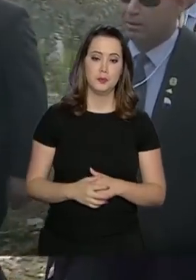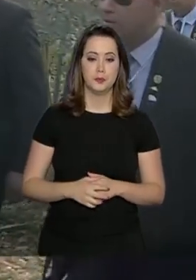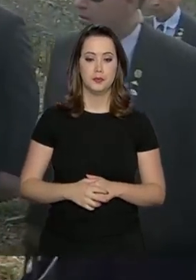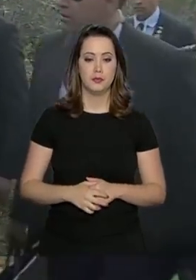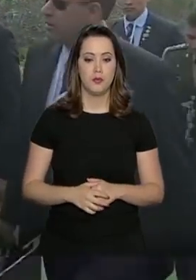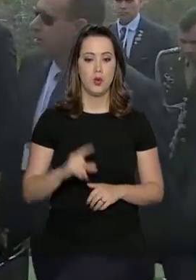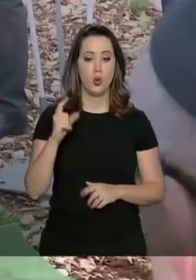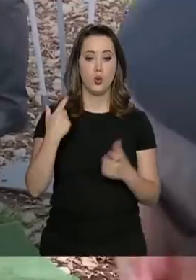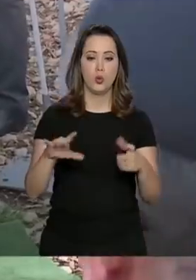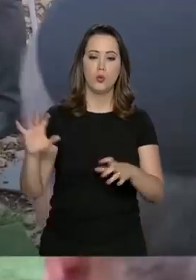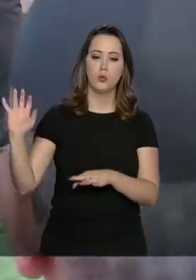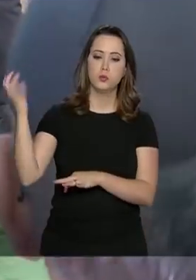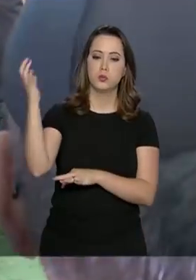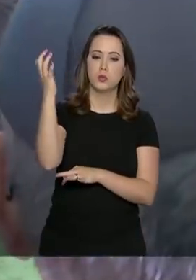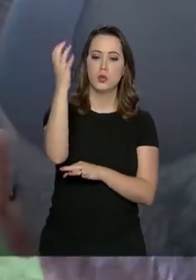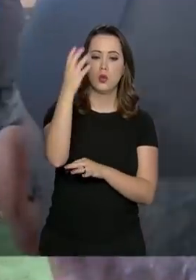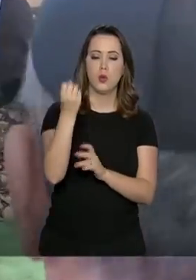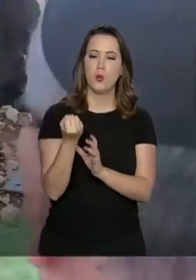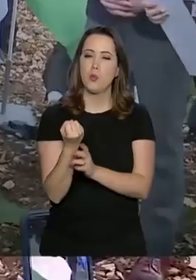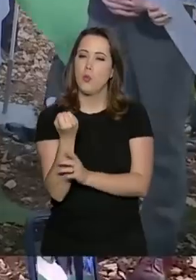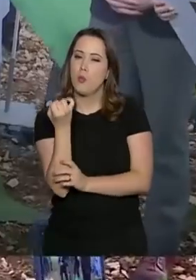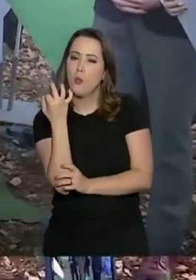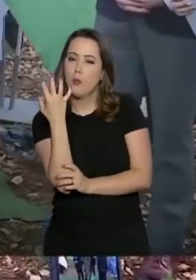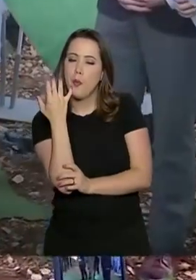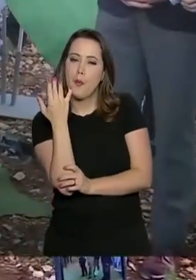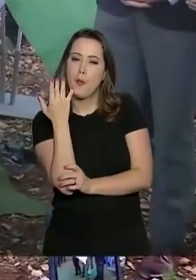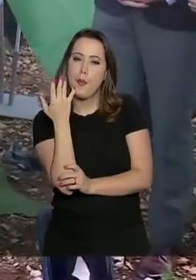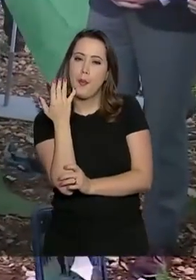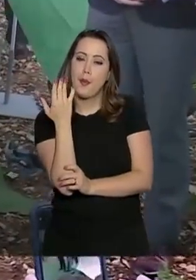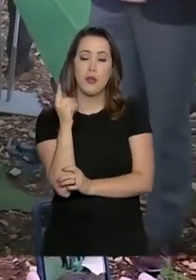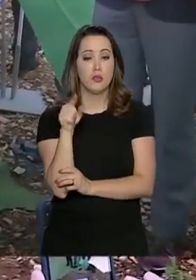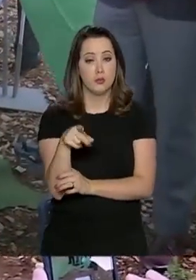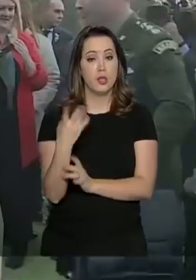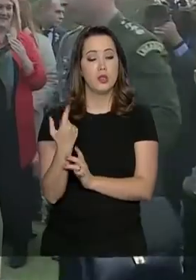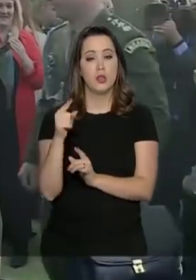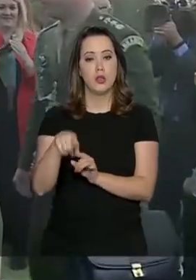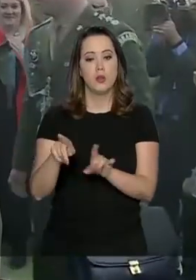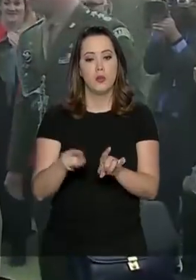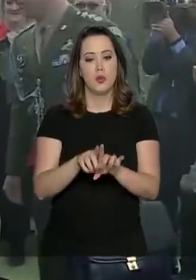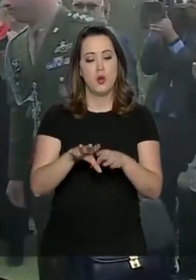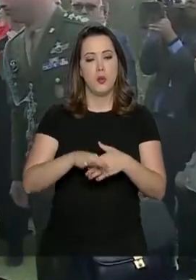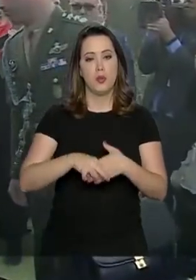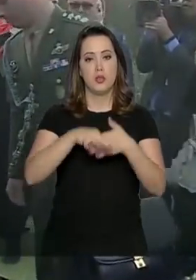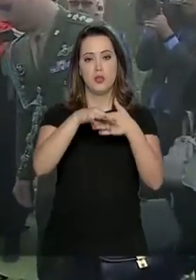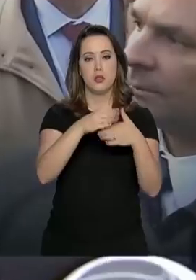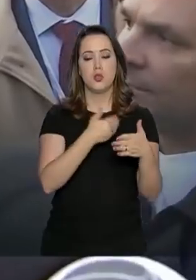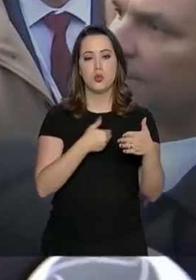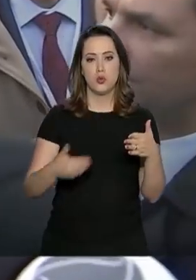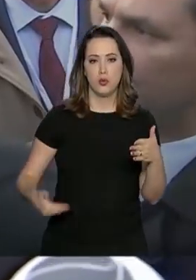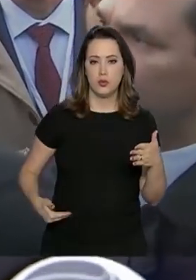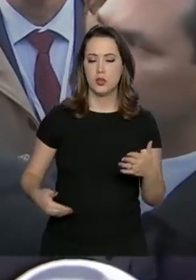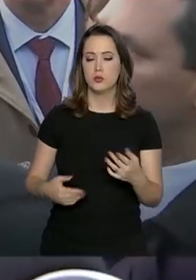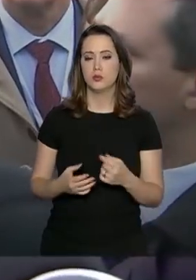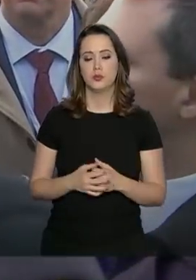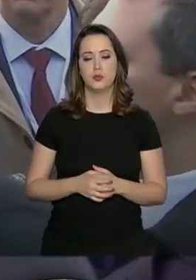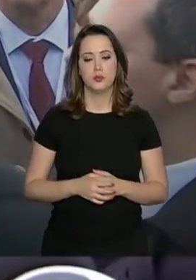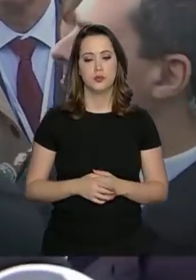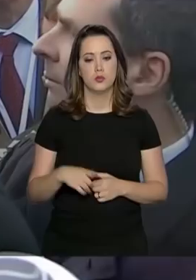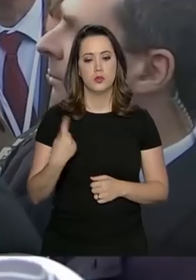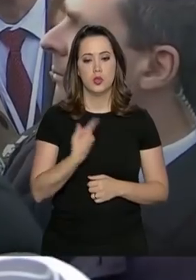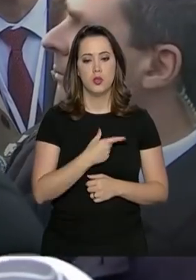No Bosque das Nações, plantou uma muda de oliveira. São árvores plantadas por chefes de Estado e de governo. Temos tudo para